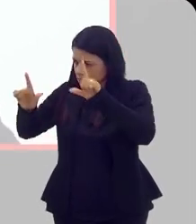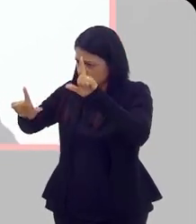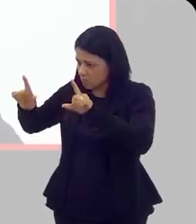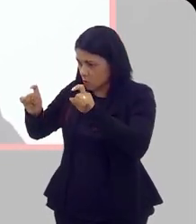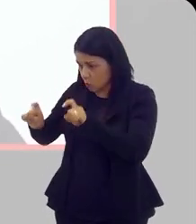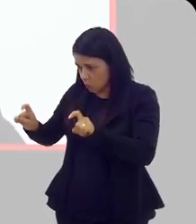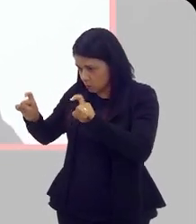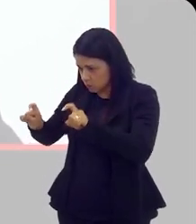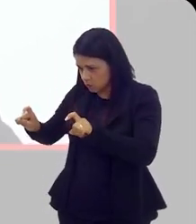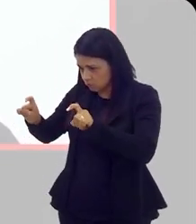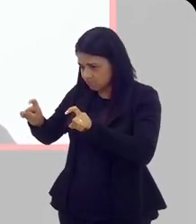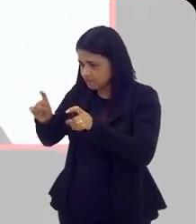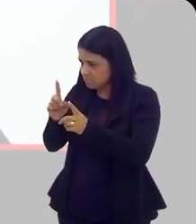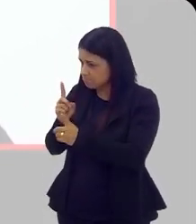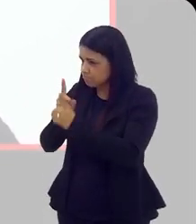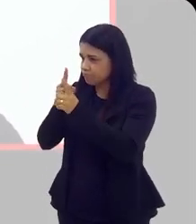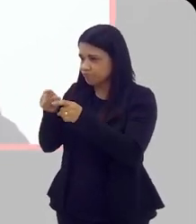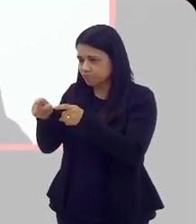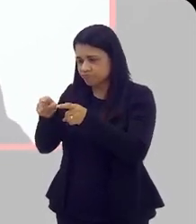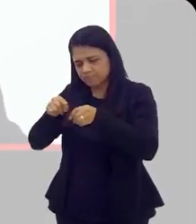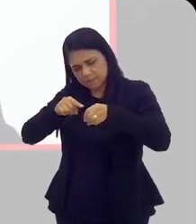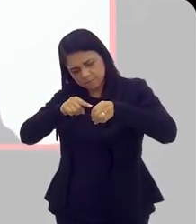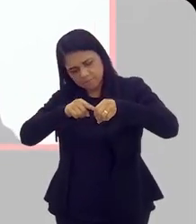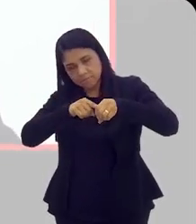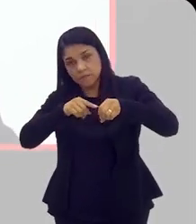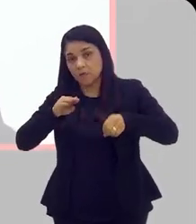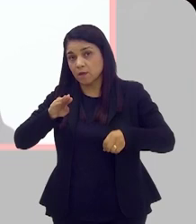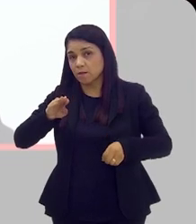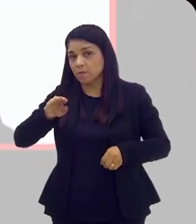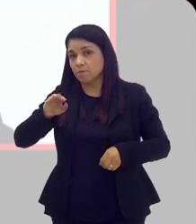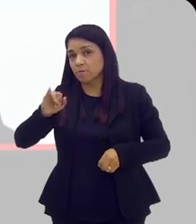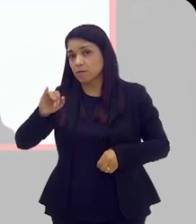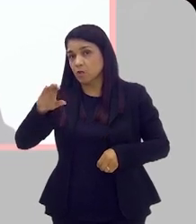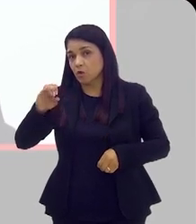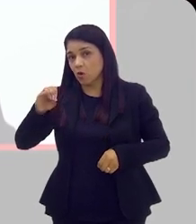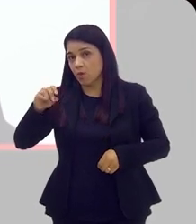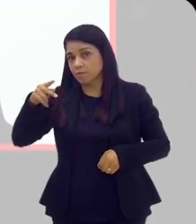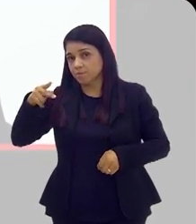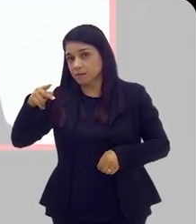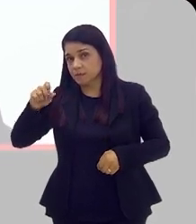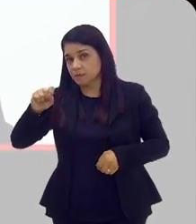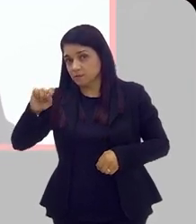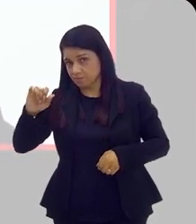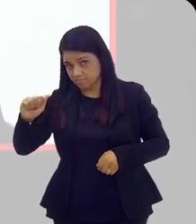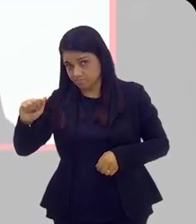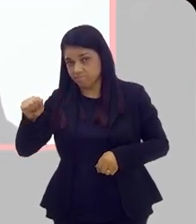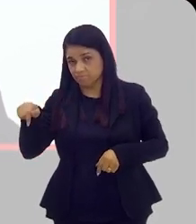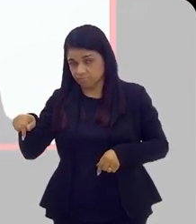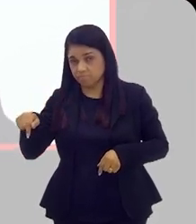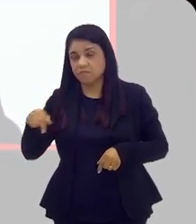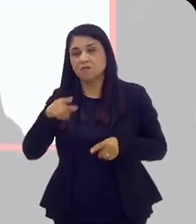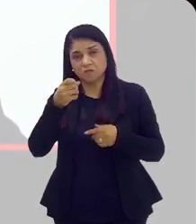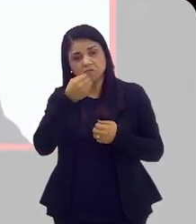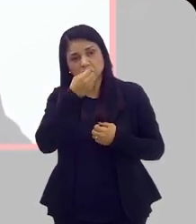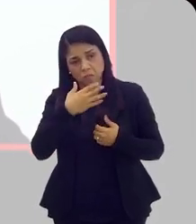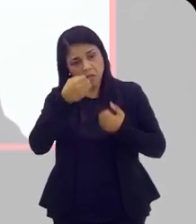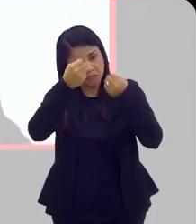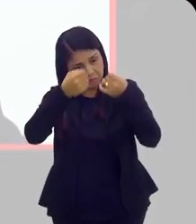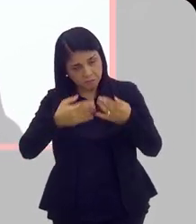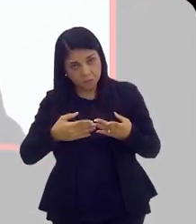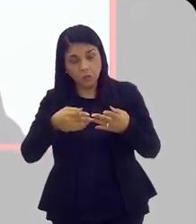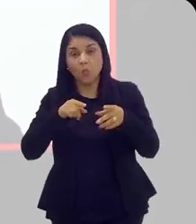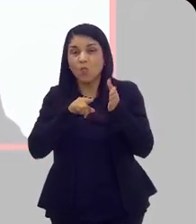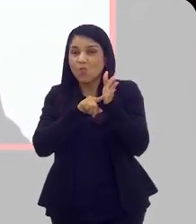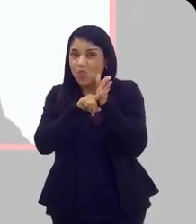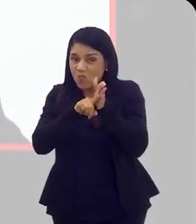biopsiar, tá? Então, essa é a forma mais comum da gente fazer a biópsia de próstata, né? Você comentou bem,